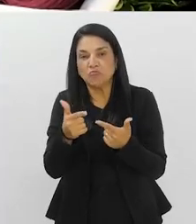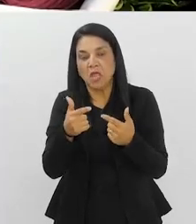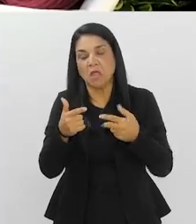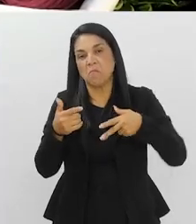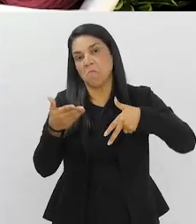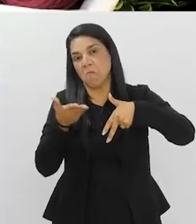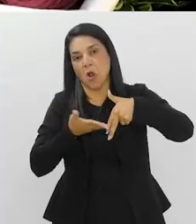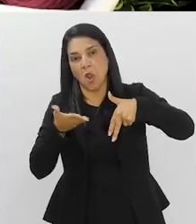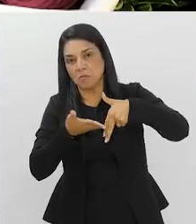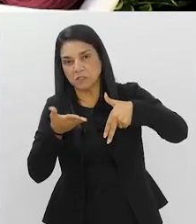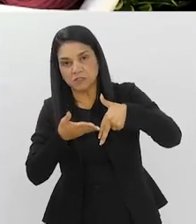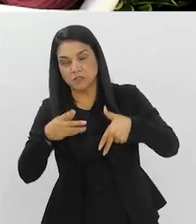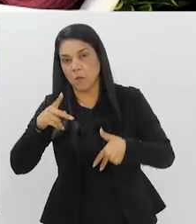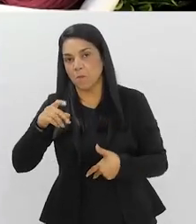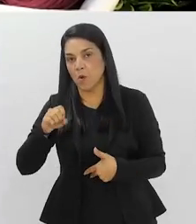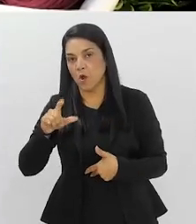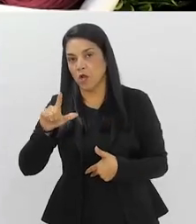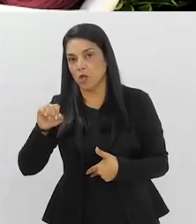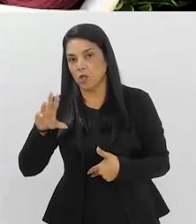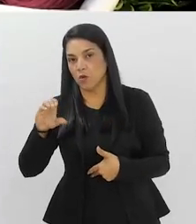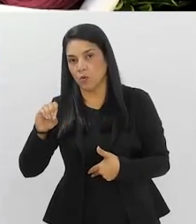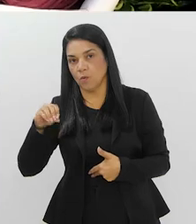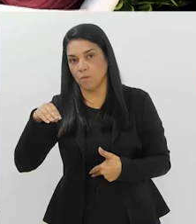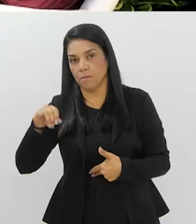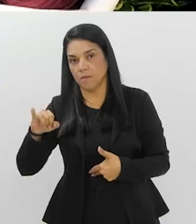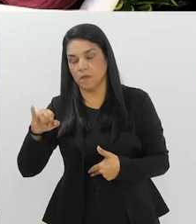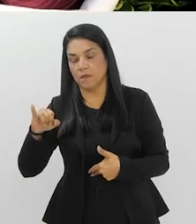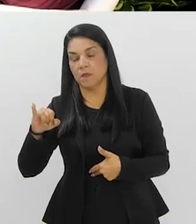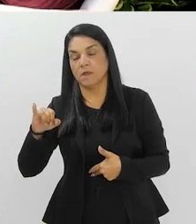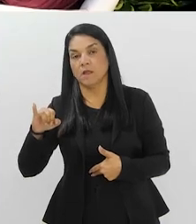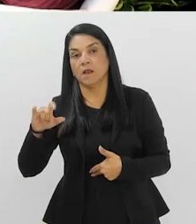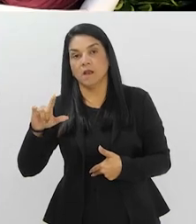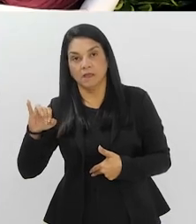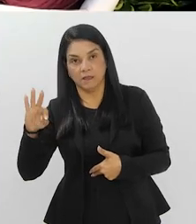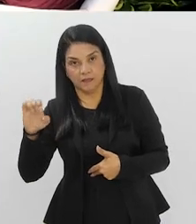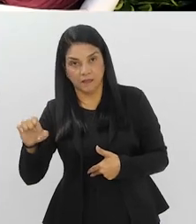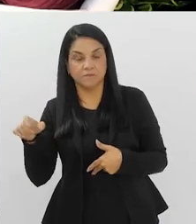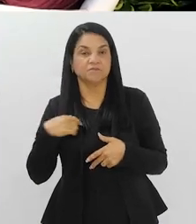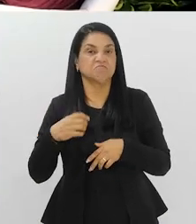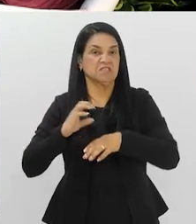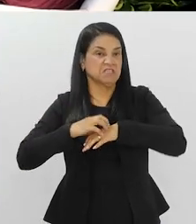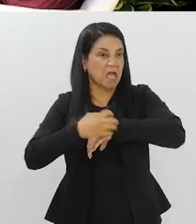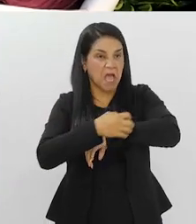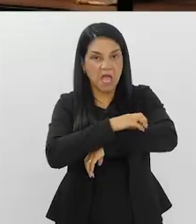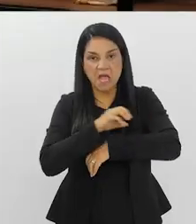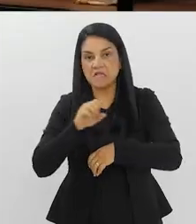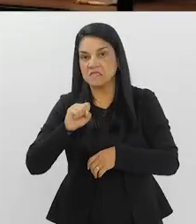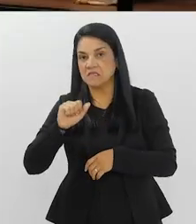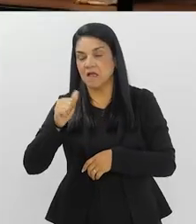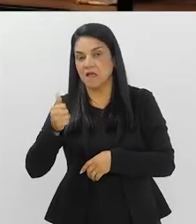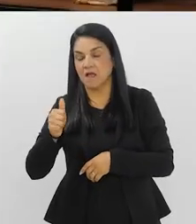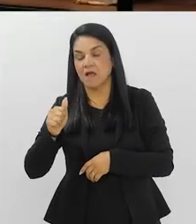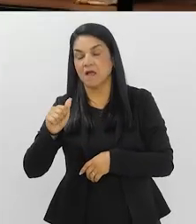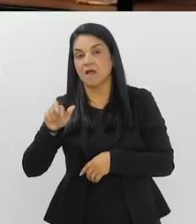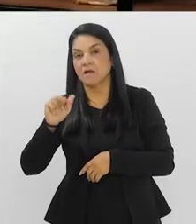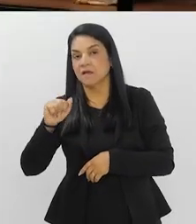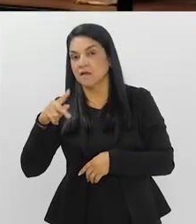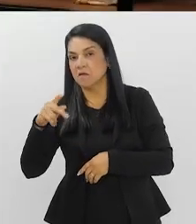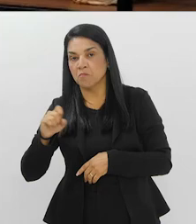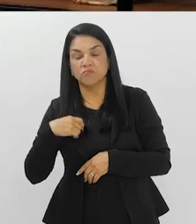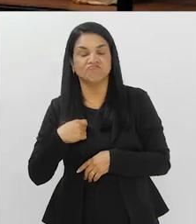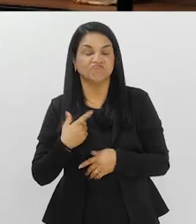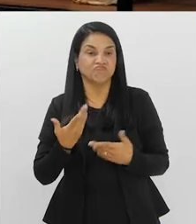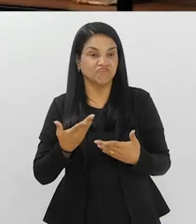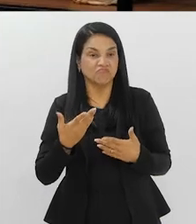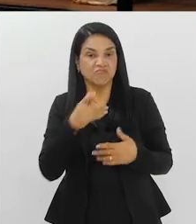poliomielite, nós não vimos o sarampo, e aí isso faz com que, infelizmente, aquilo que não é visto, talvez não